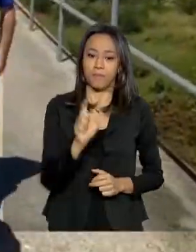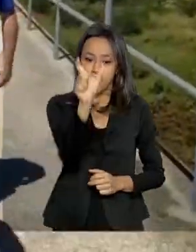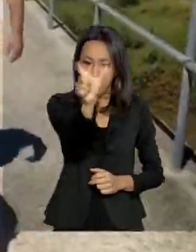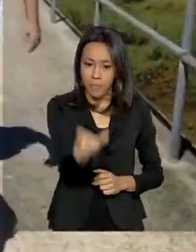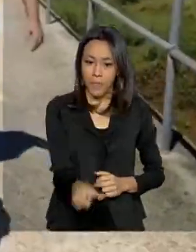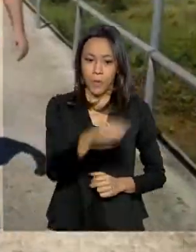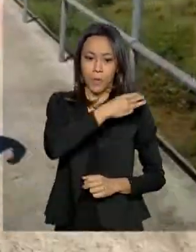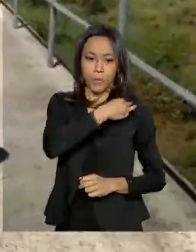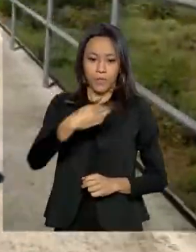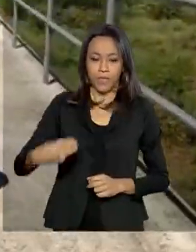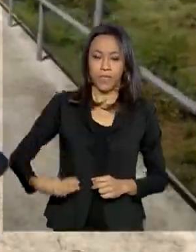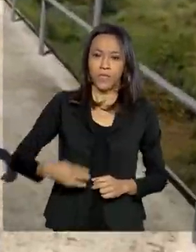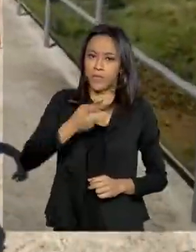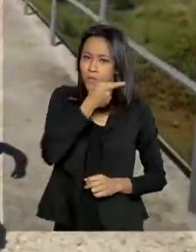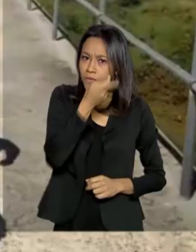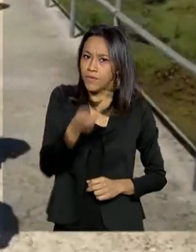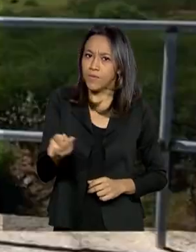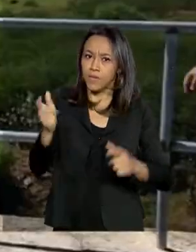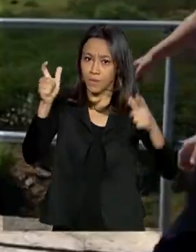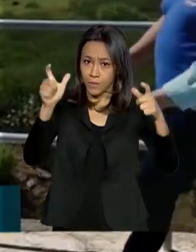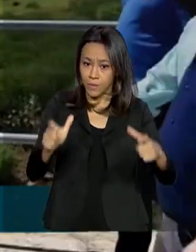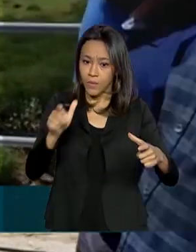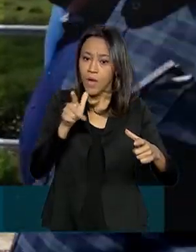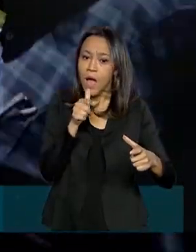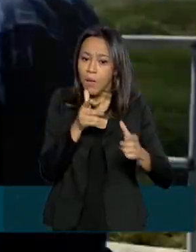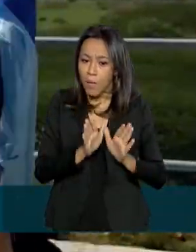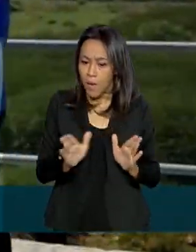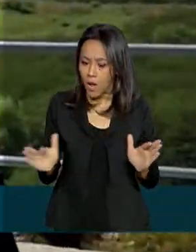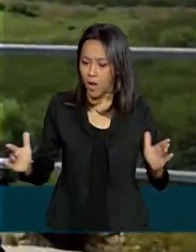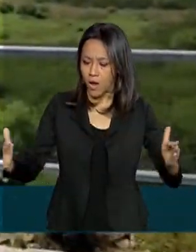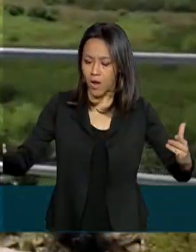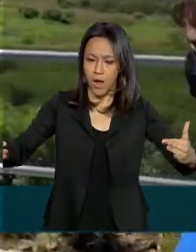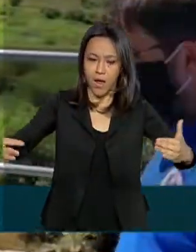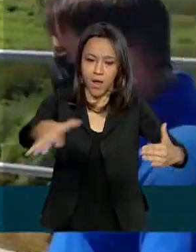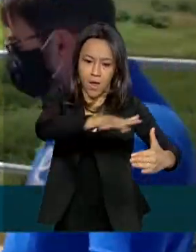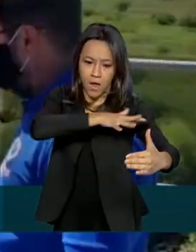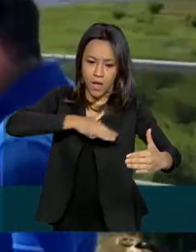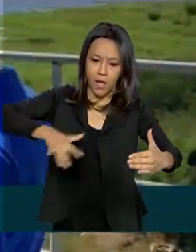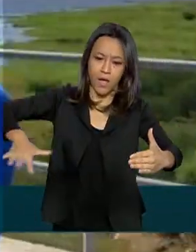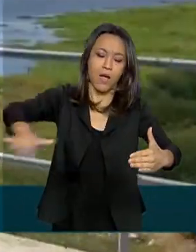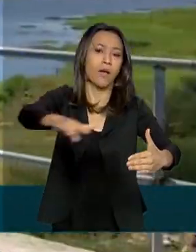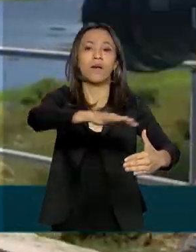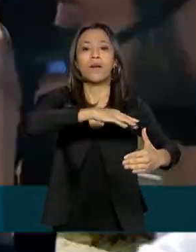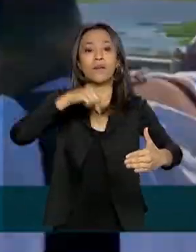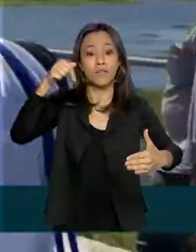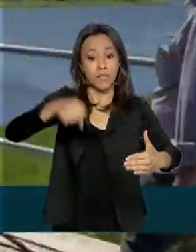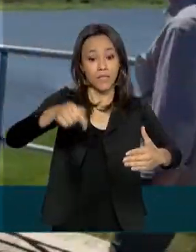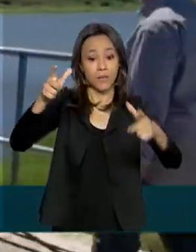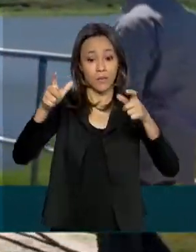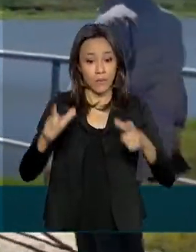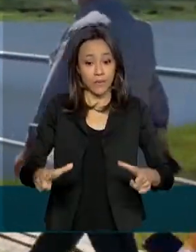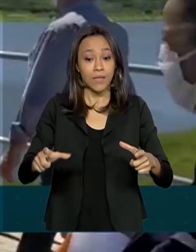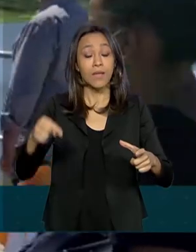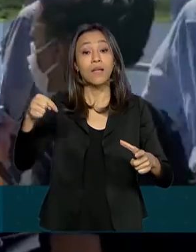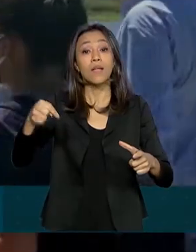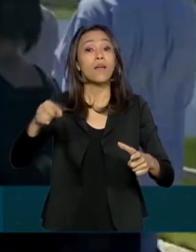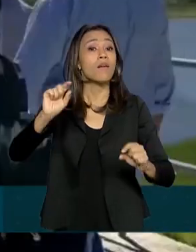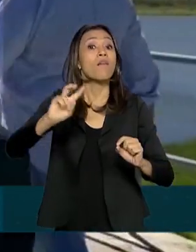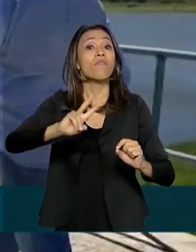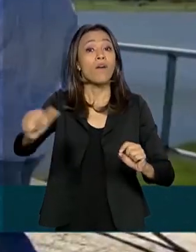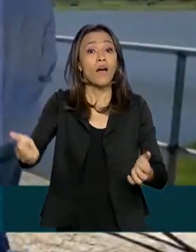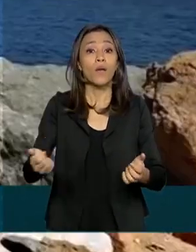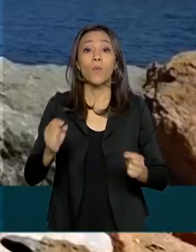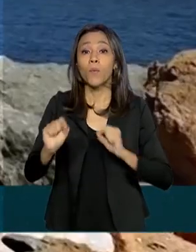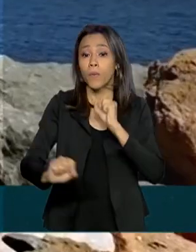visitou a barragem Santa Rosa dos Padres, localizada no sertão da Paraíba. O lago artificial vai